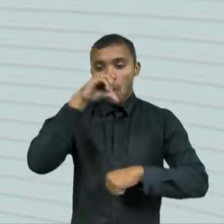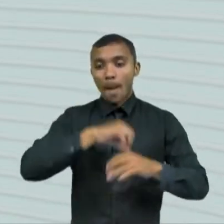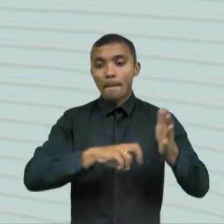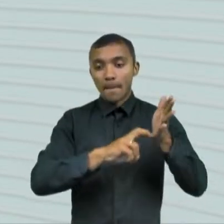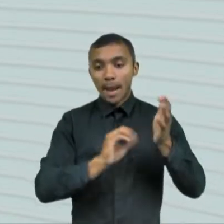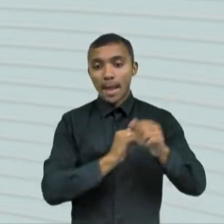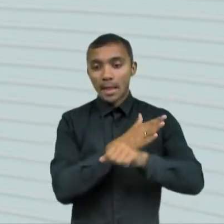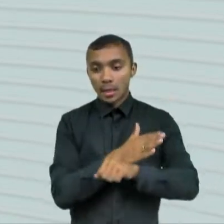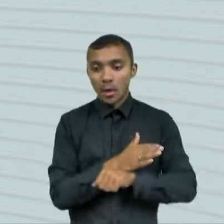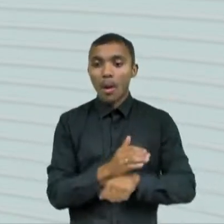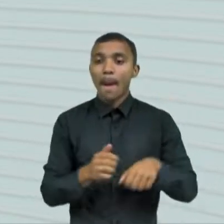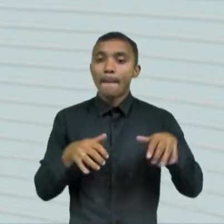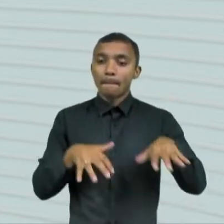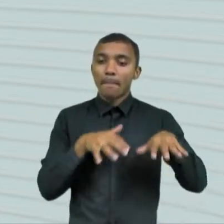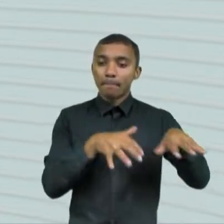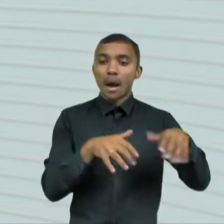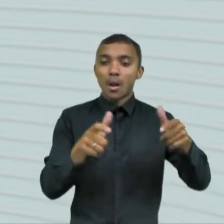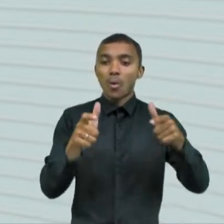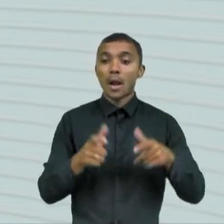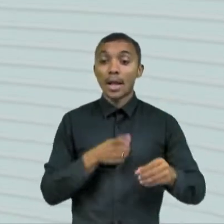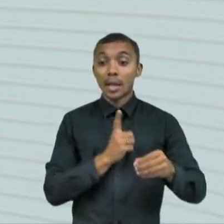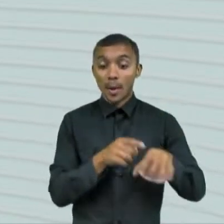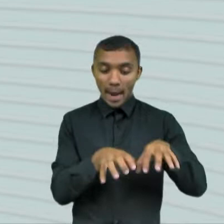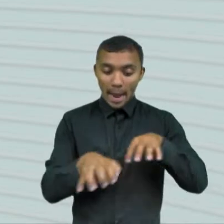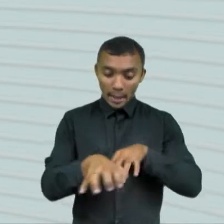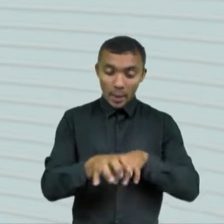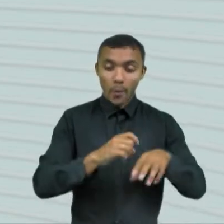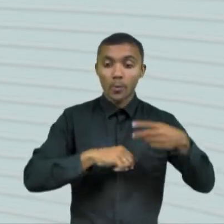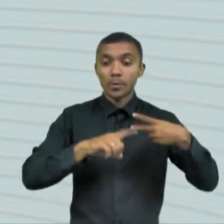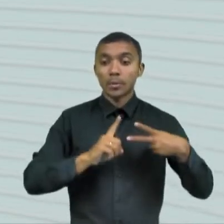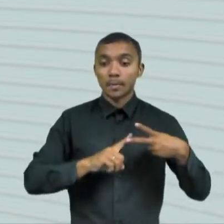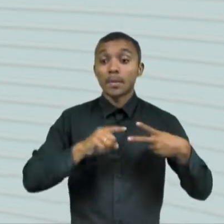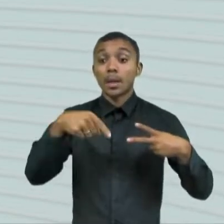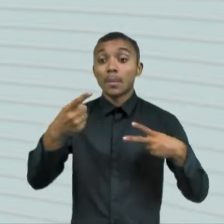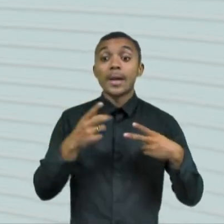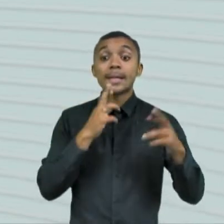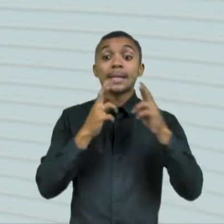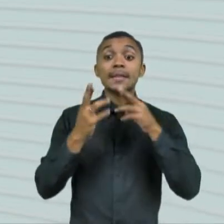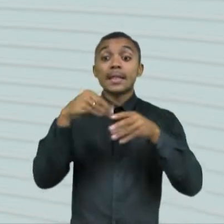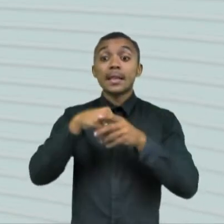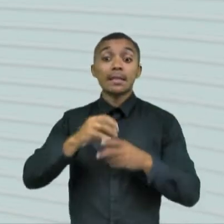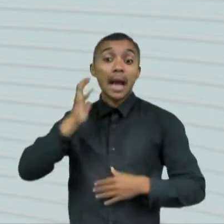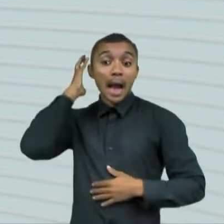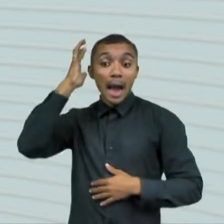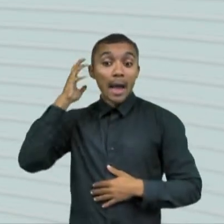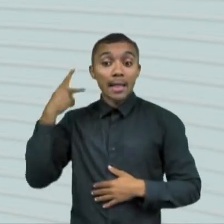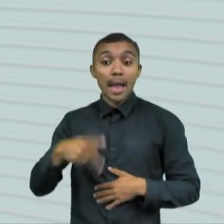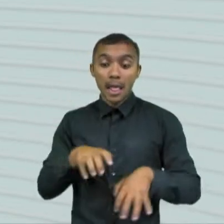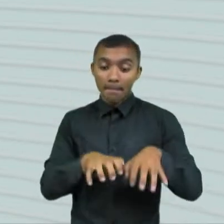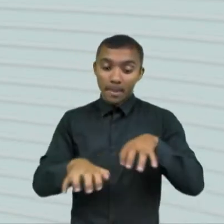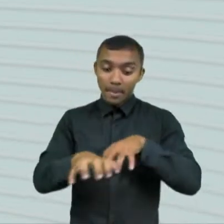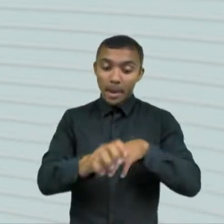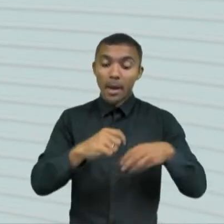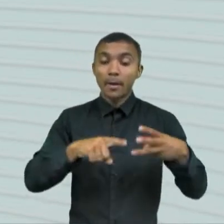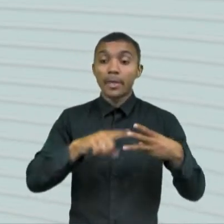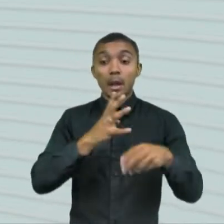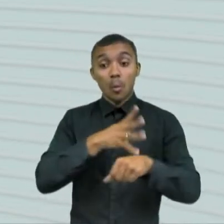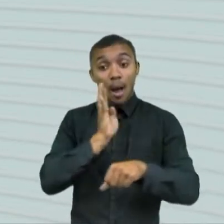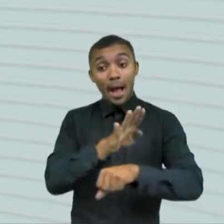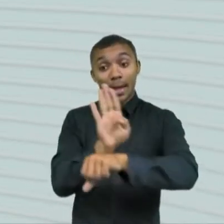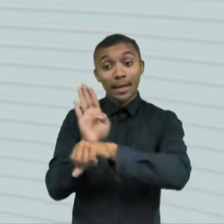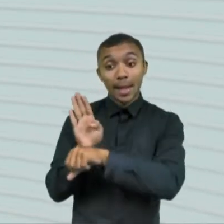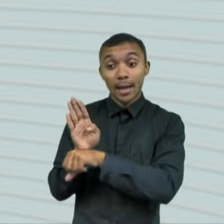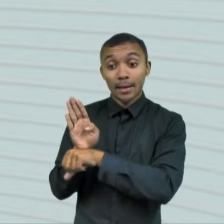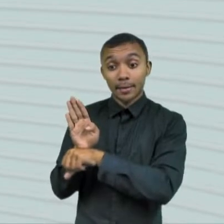caminhada em Crateus. Em seguida, concede entrevista para a rádio no mesmo município. Às quatro e meia da tarde,